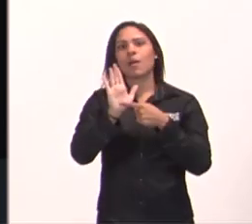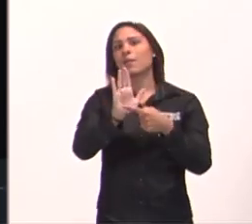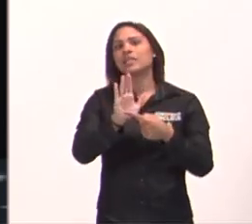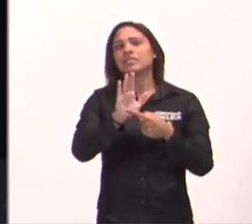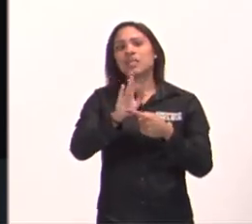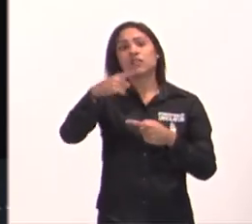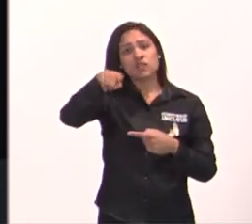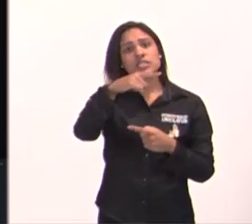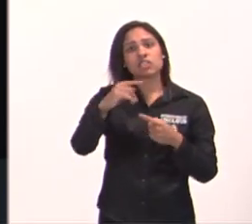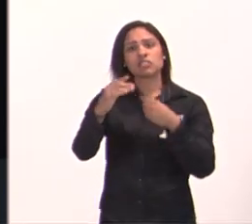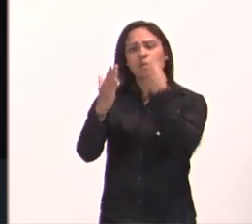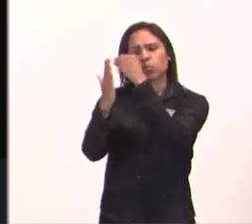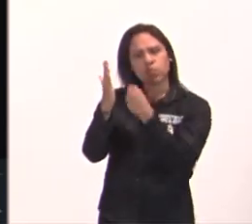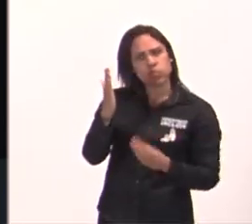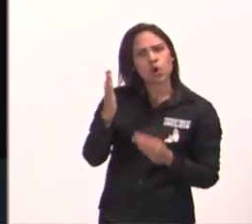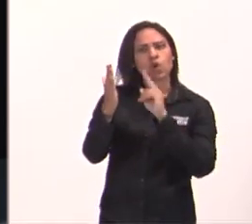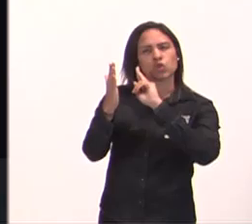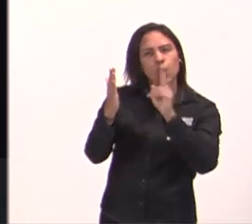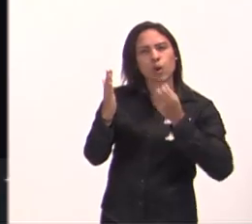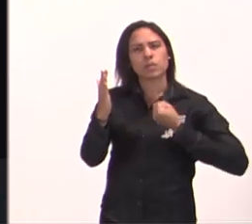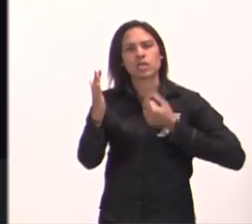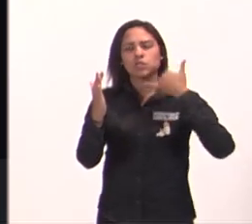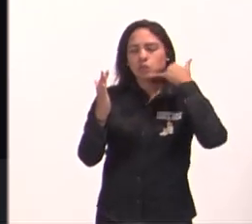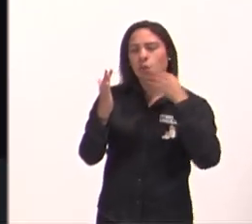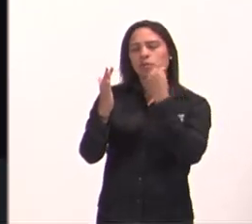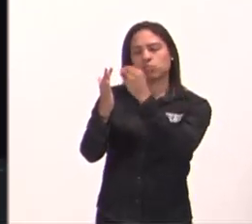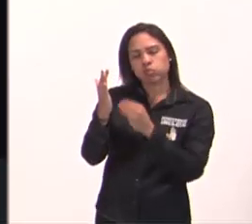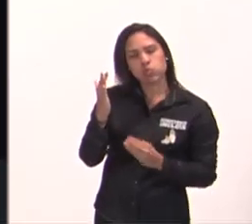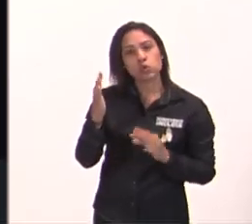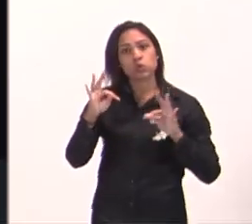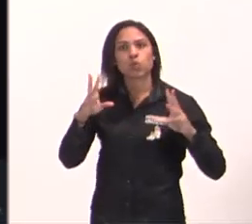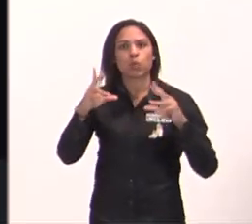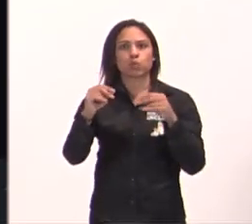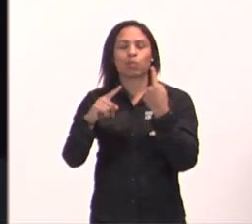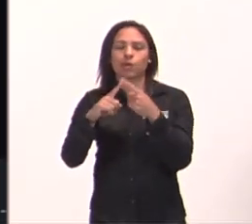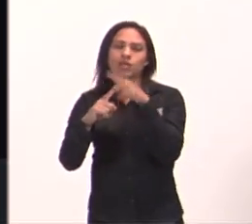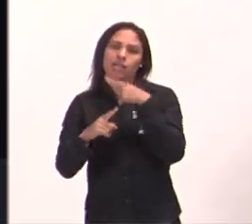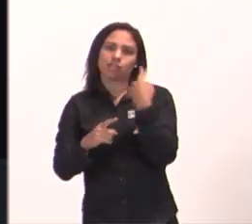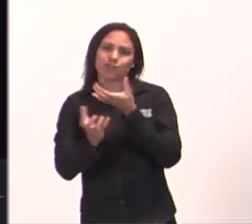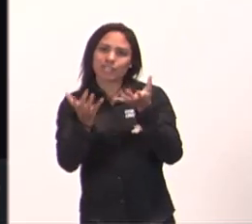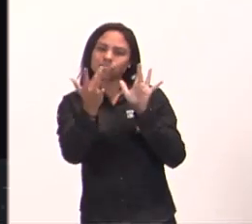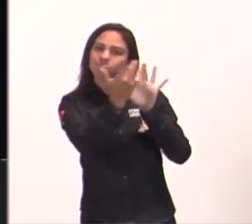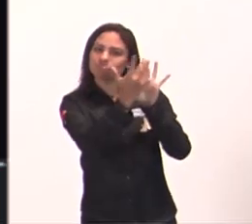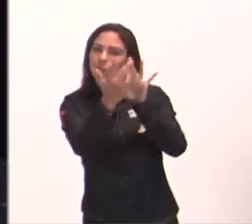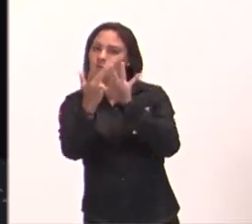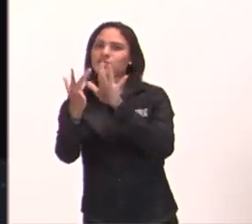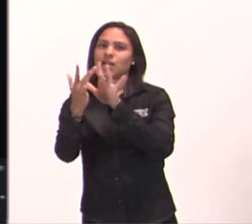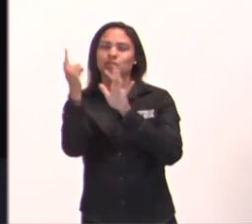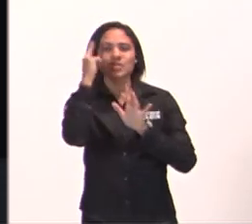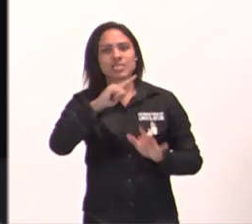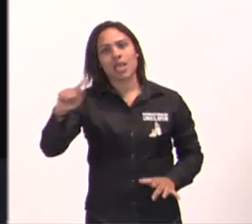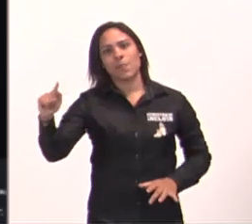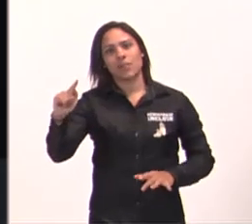orar por você, e nós queremos entrar em contato com você, nós queremos que você seja abençoado, auxiliado, Deus vai